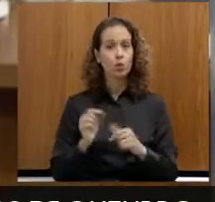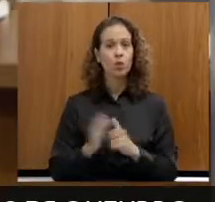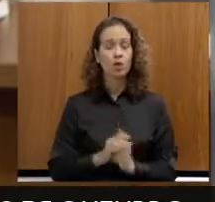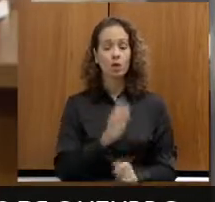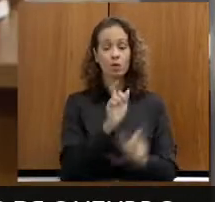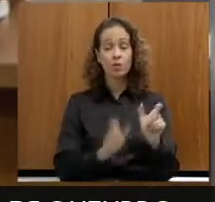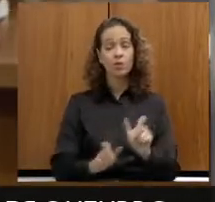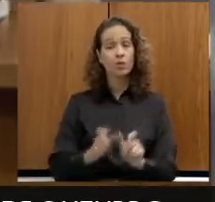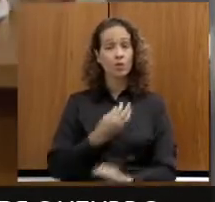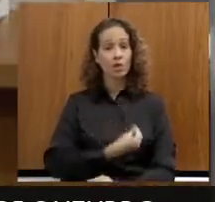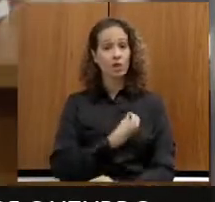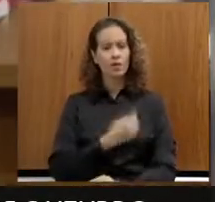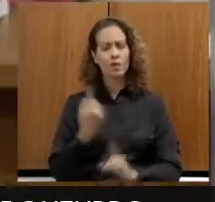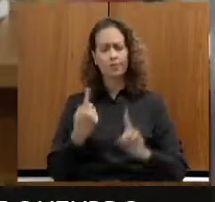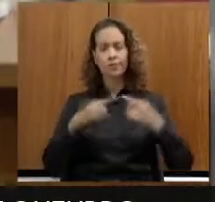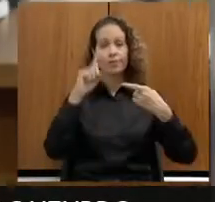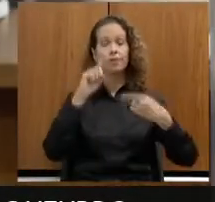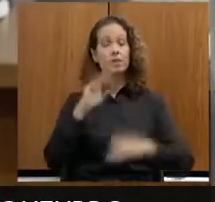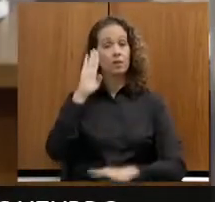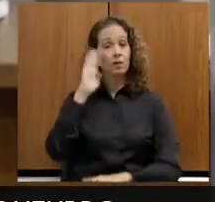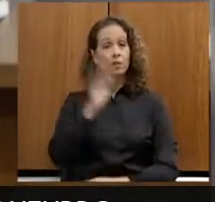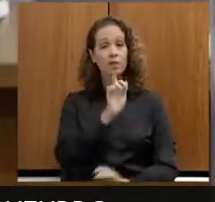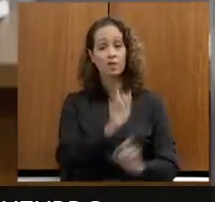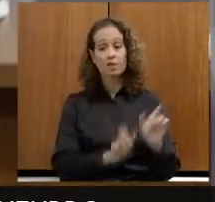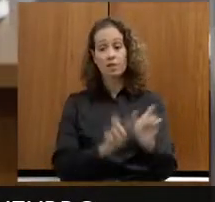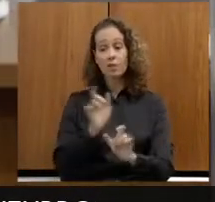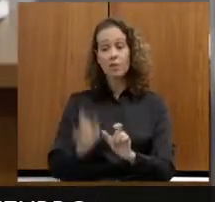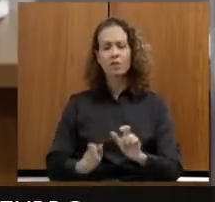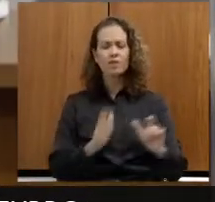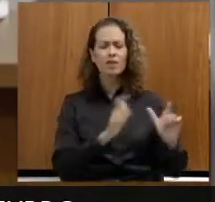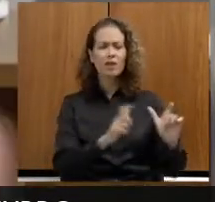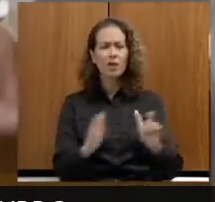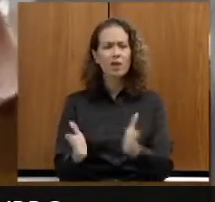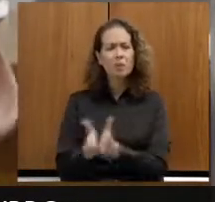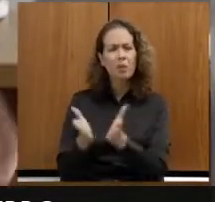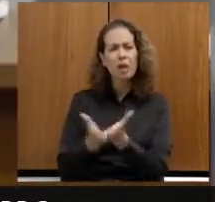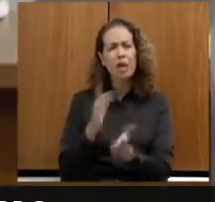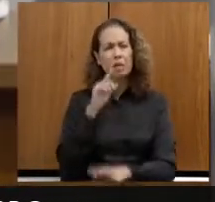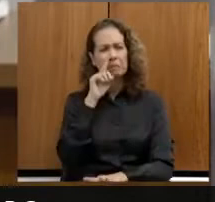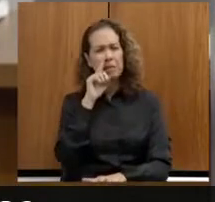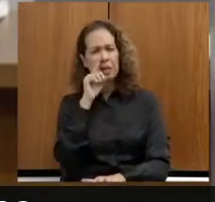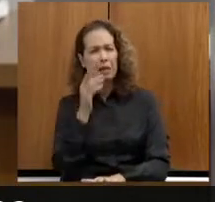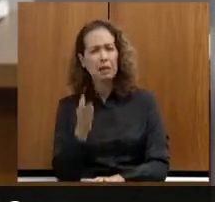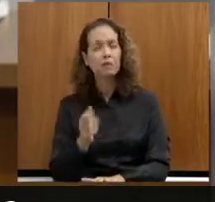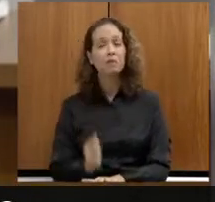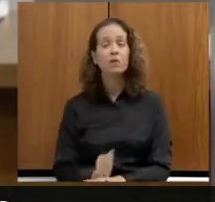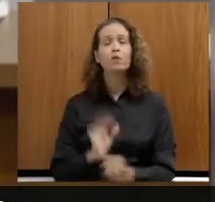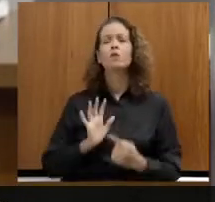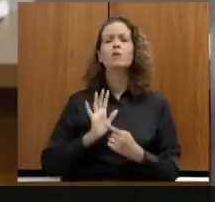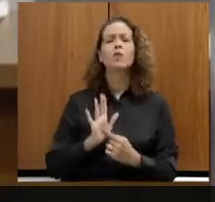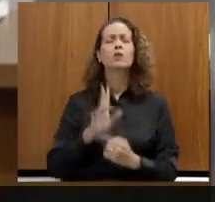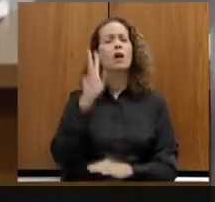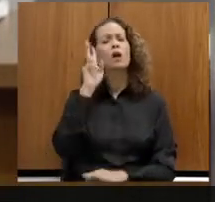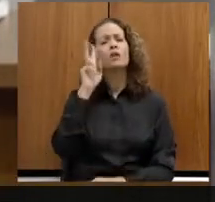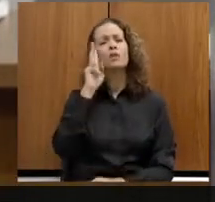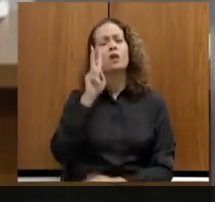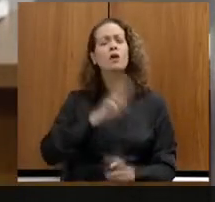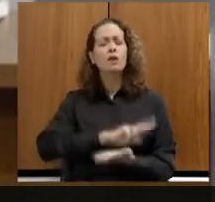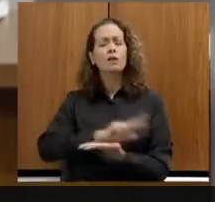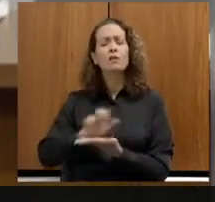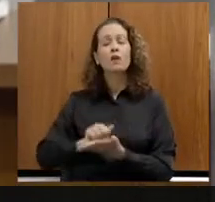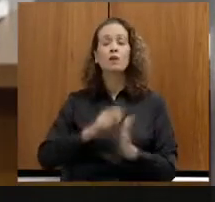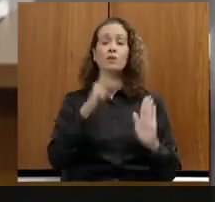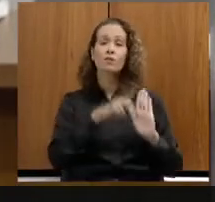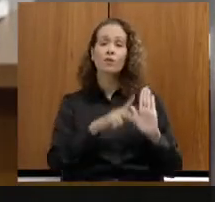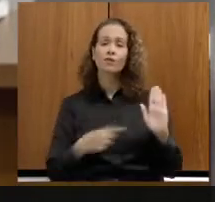das pessoas, principalmente das pessoas em vulnerabilidade. Então, eu gostaria de mostrar algumas histórias dessas pessoas de alguns projetos